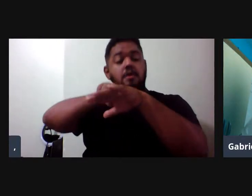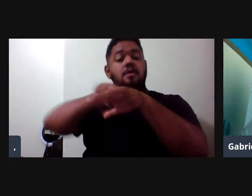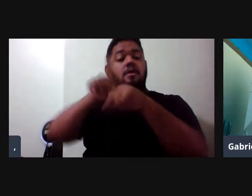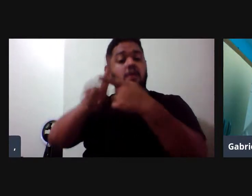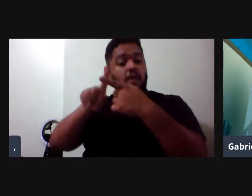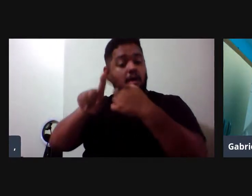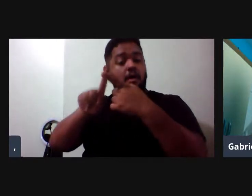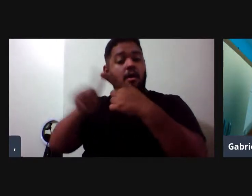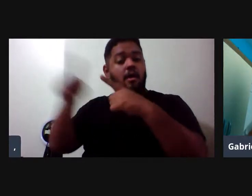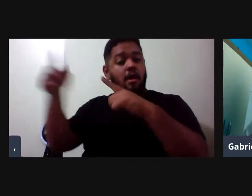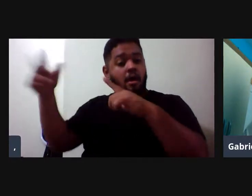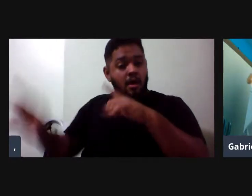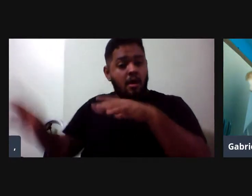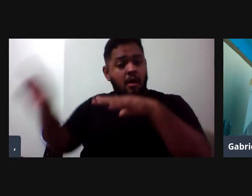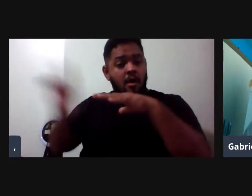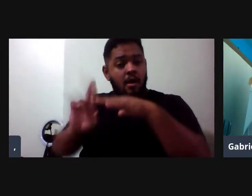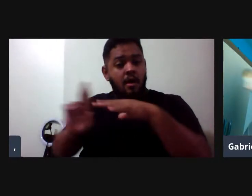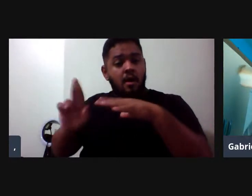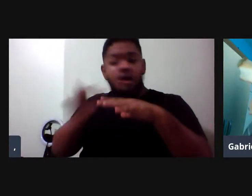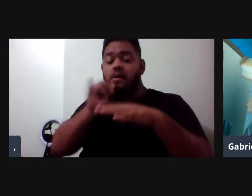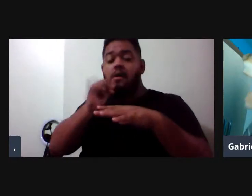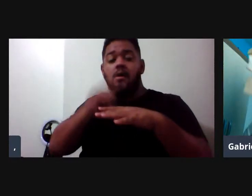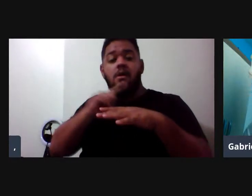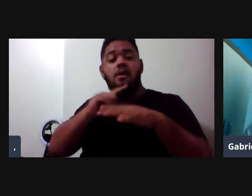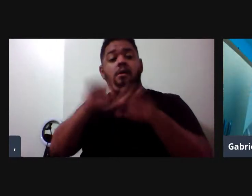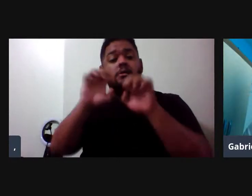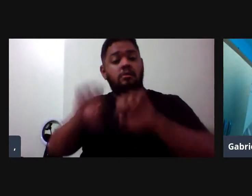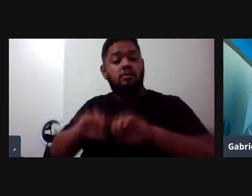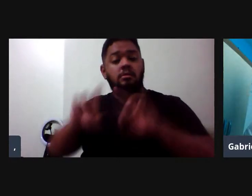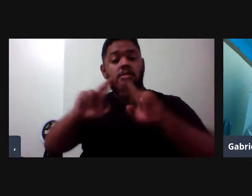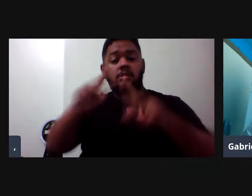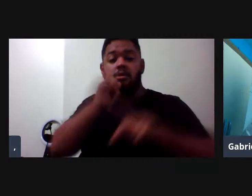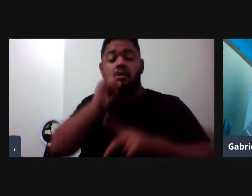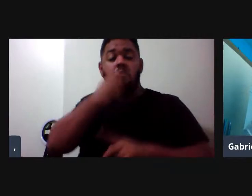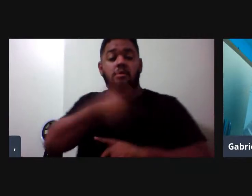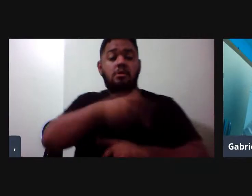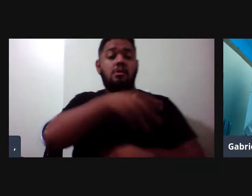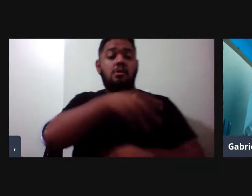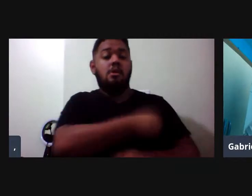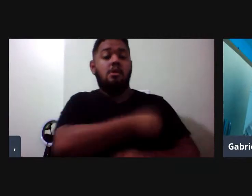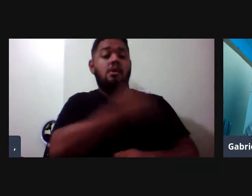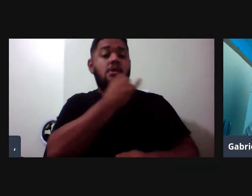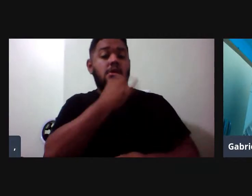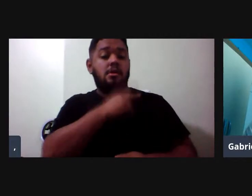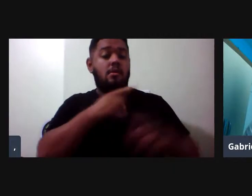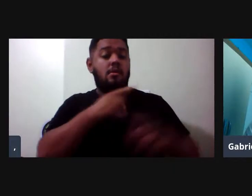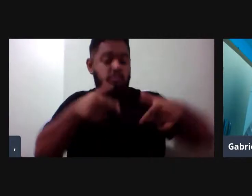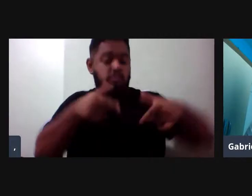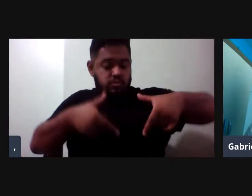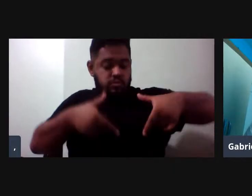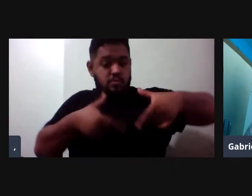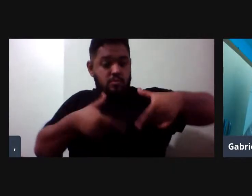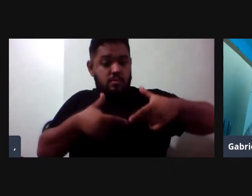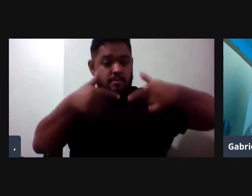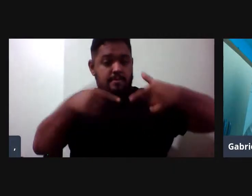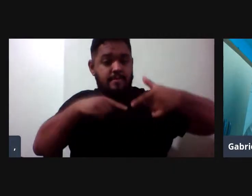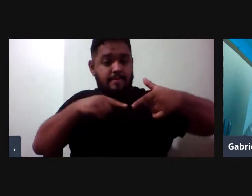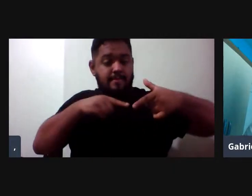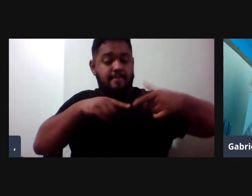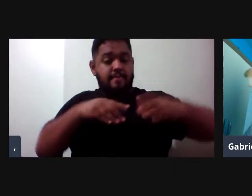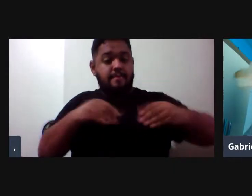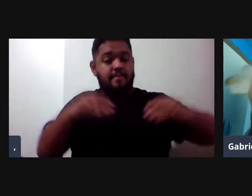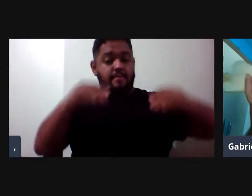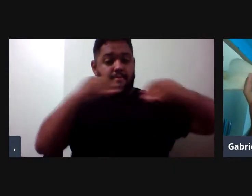E a mandíbula tem uma estrutura um pouco diferenciada dos outros mamíferos, que é essa cavidade aqui, que ela é preenchida com uma gordura parecida com a do melão,